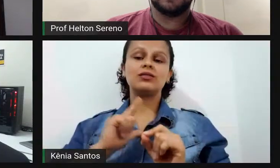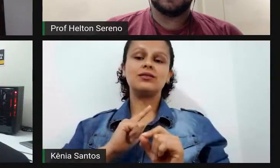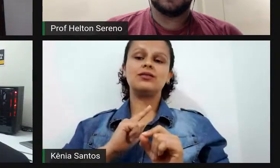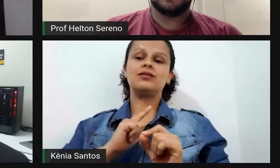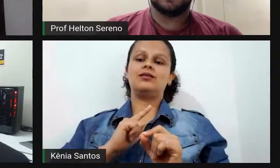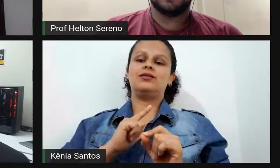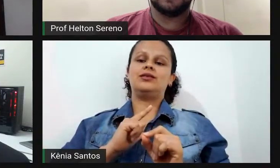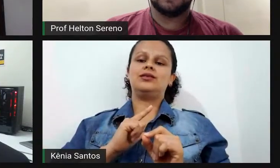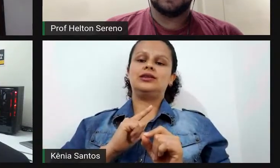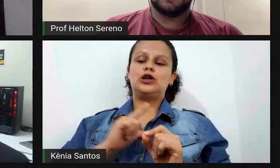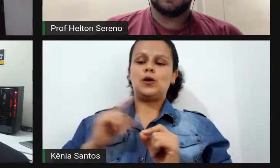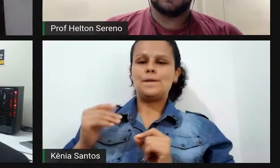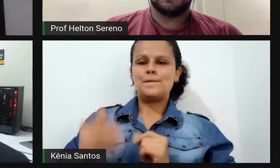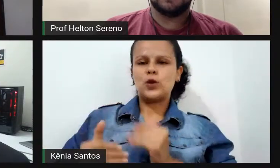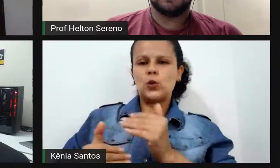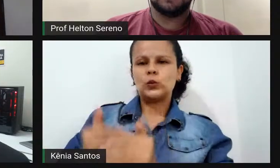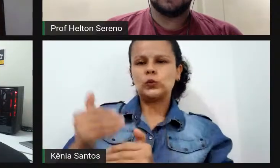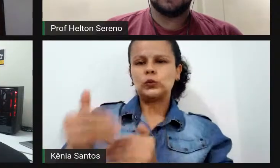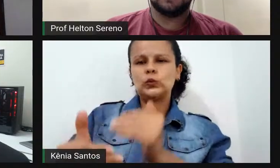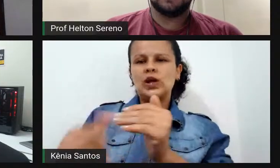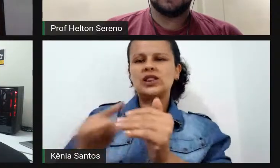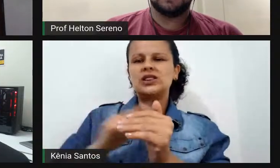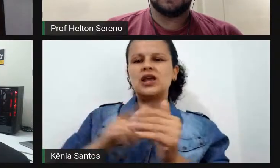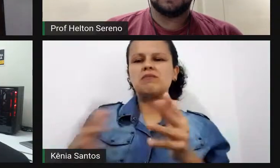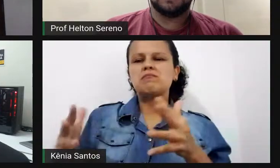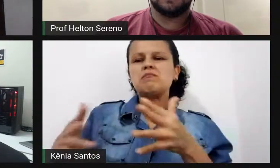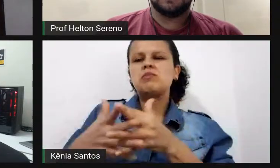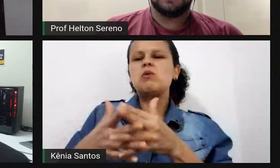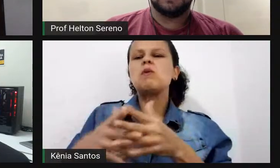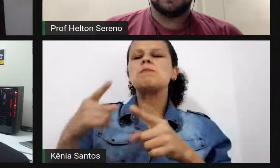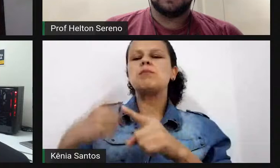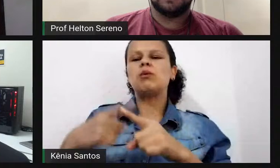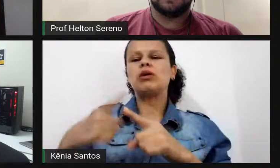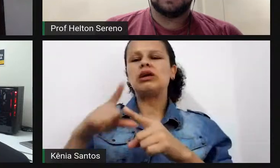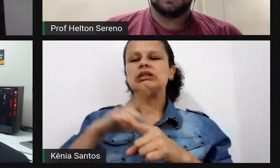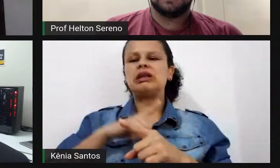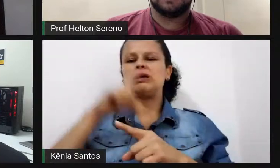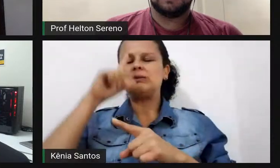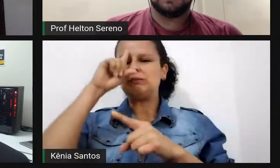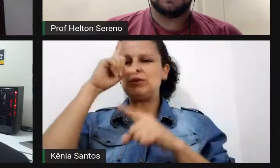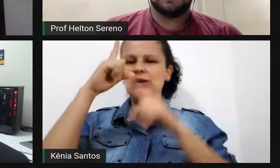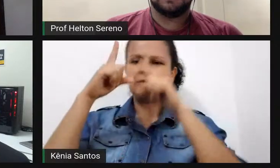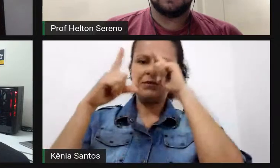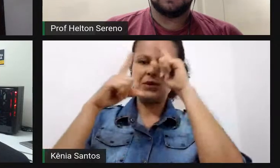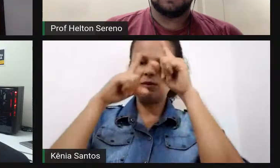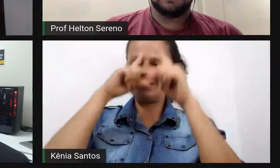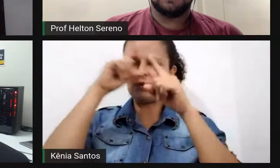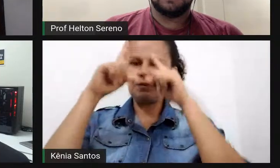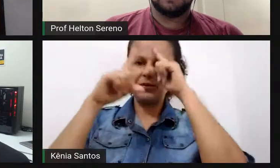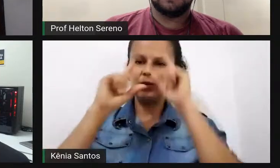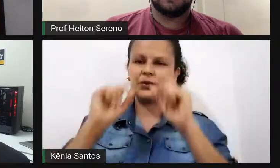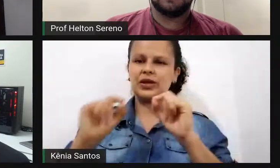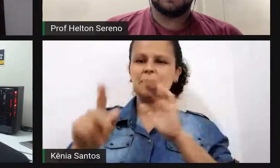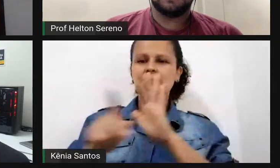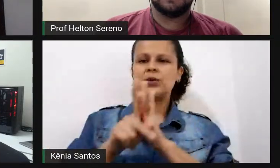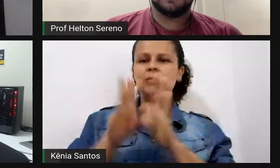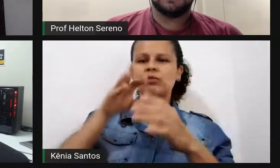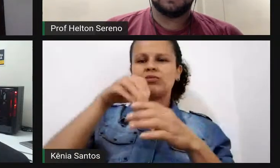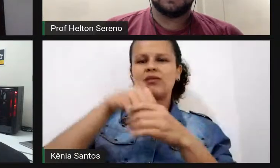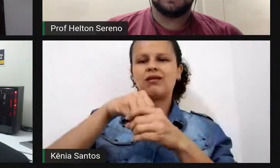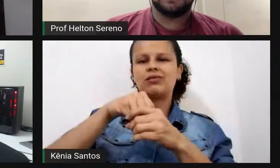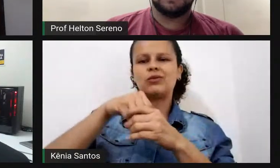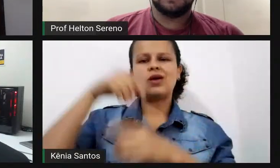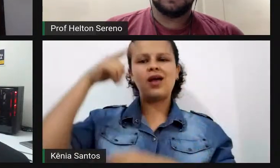prostituído com ideias formatadas nos mofados ambientes acadêmicos, onde prevalecem